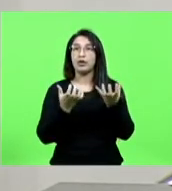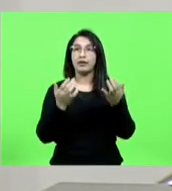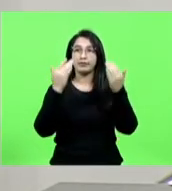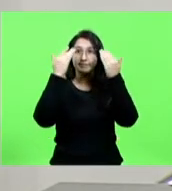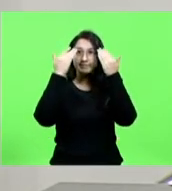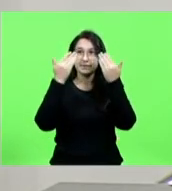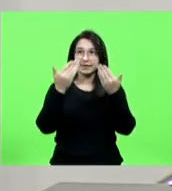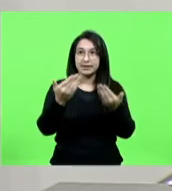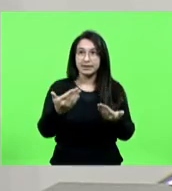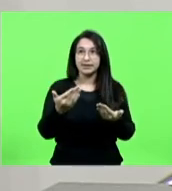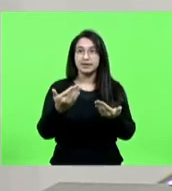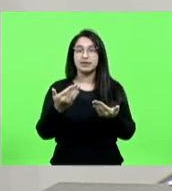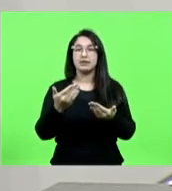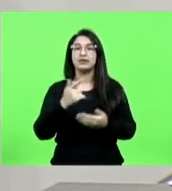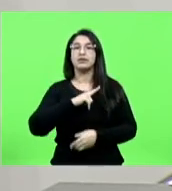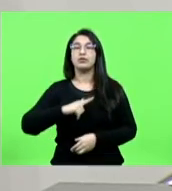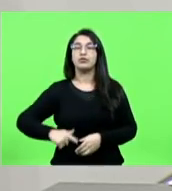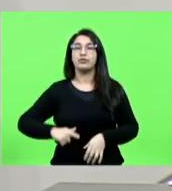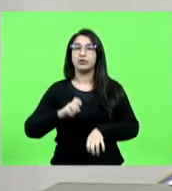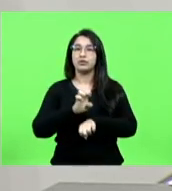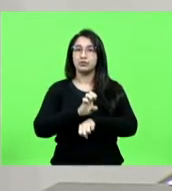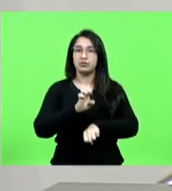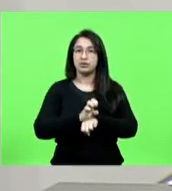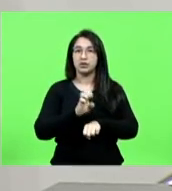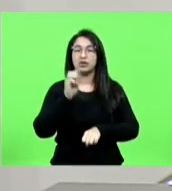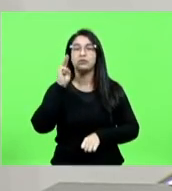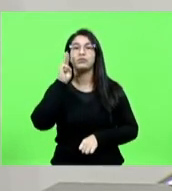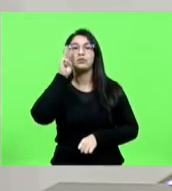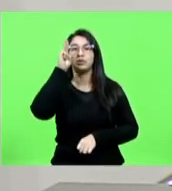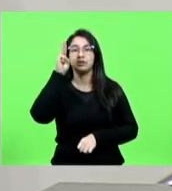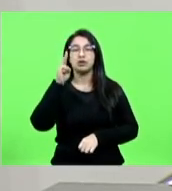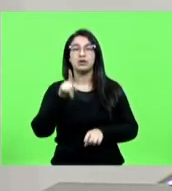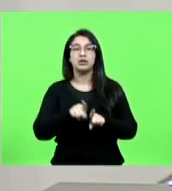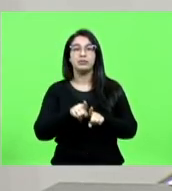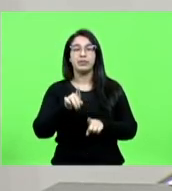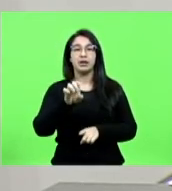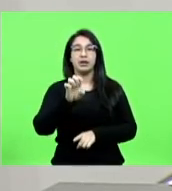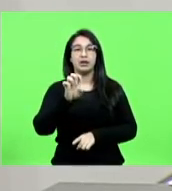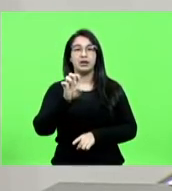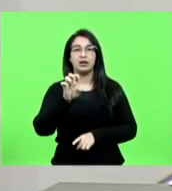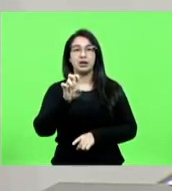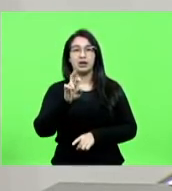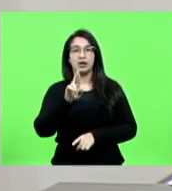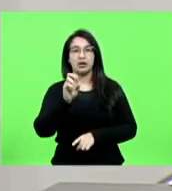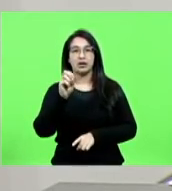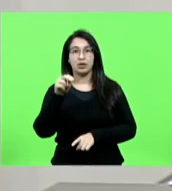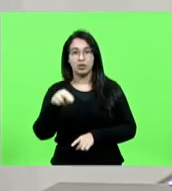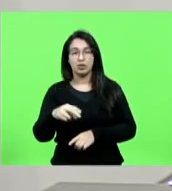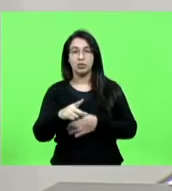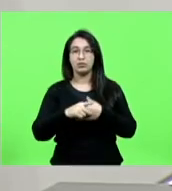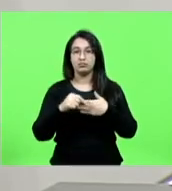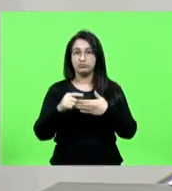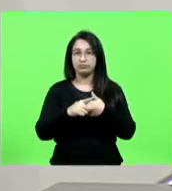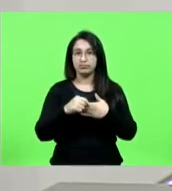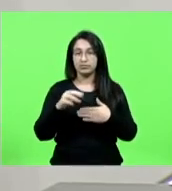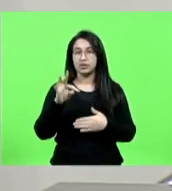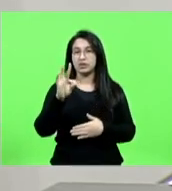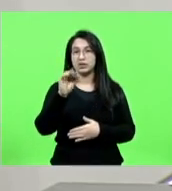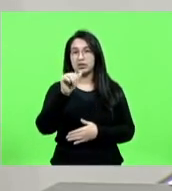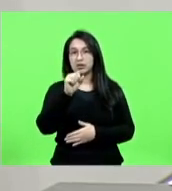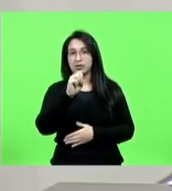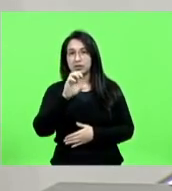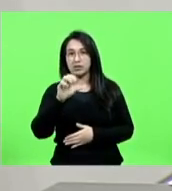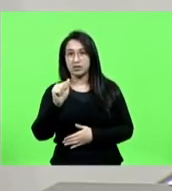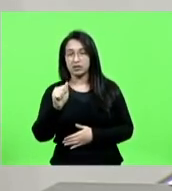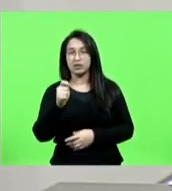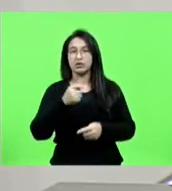governo do estado o governador Moisés ao Heron da casa civil ao Tasca da administração